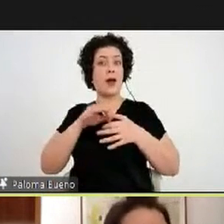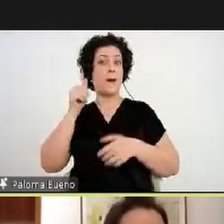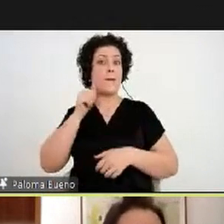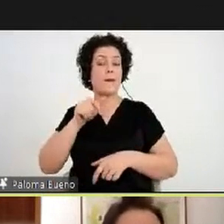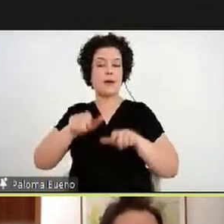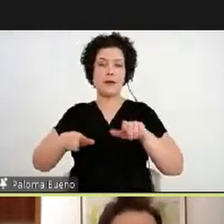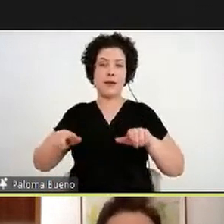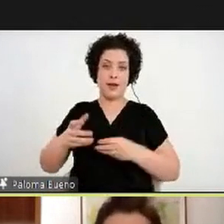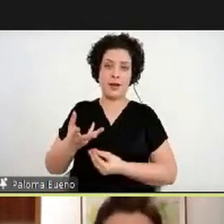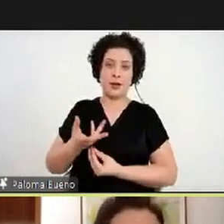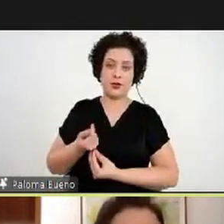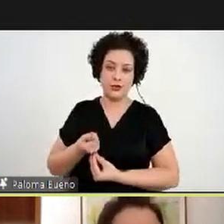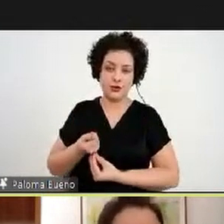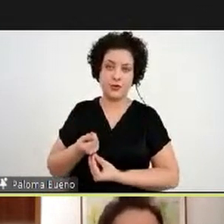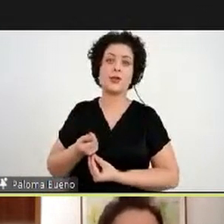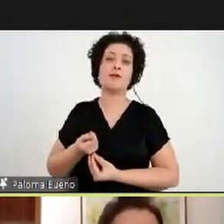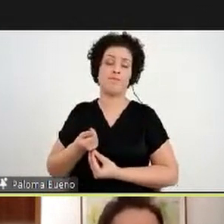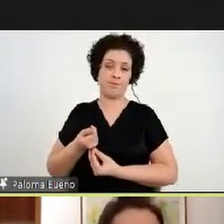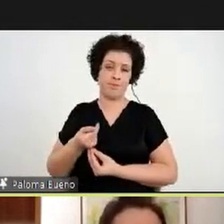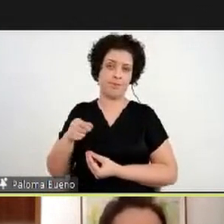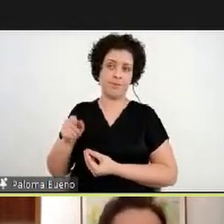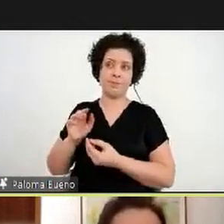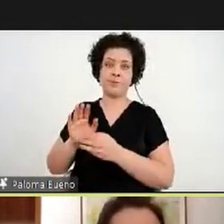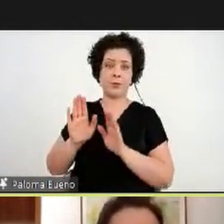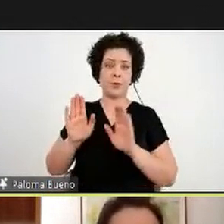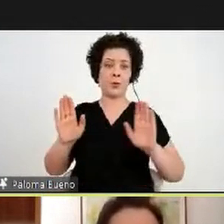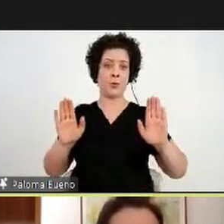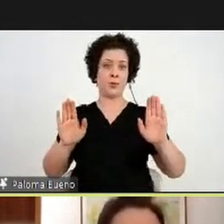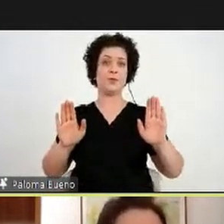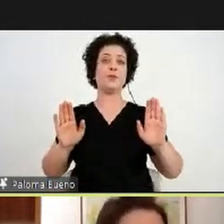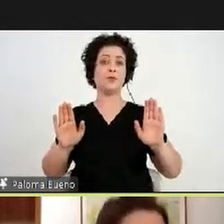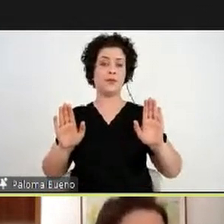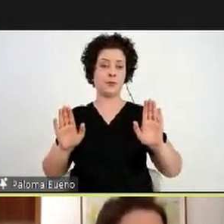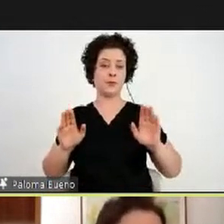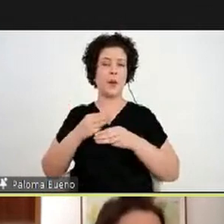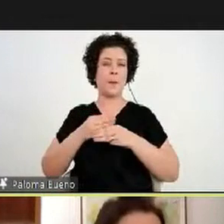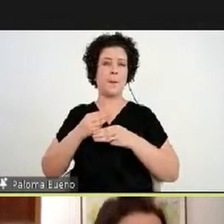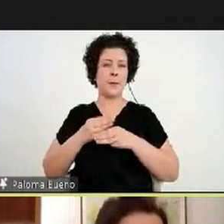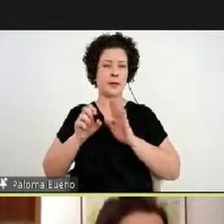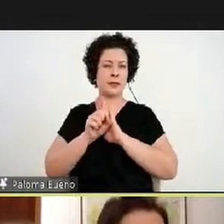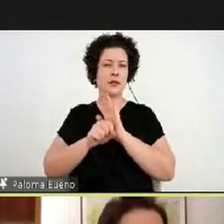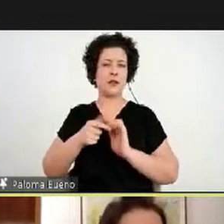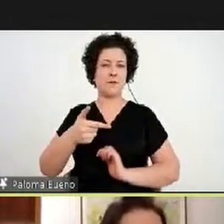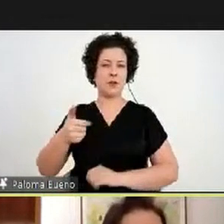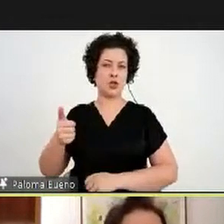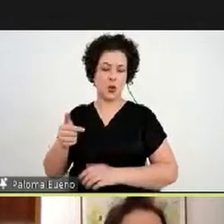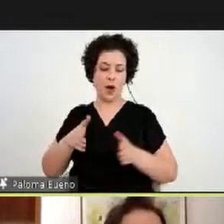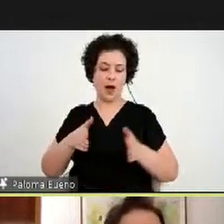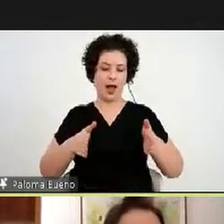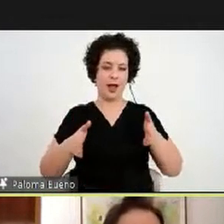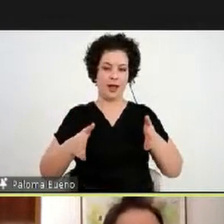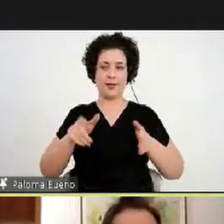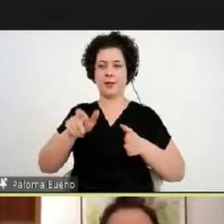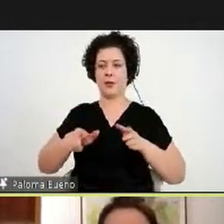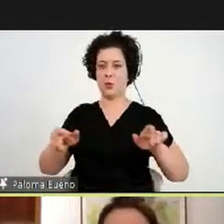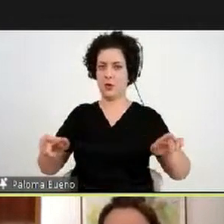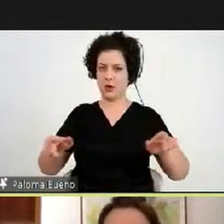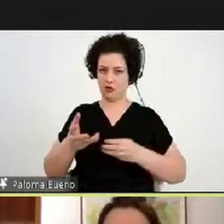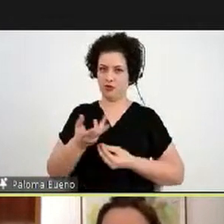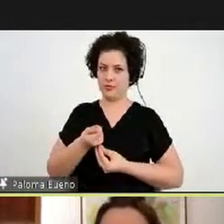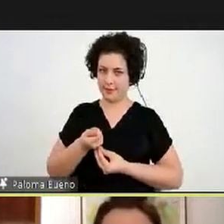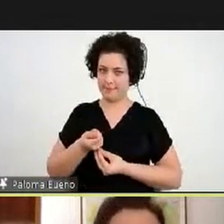e em suas obras expostas na amostra O Máquino 721 Era dos Artistas. Então,